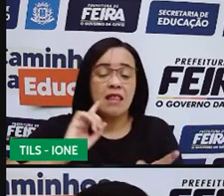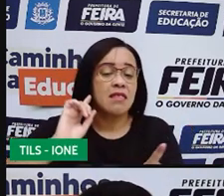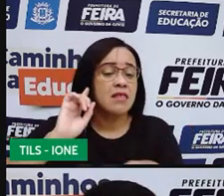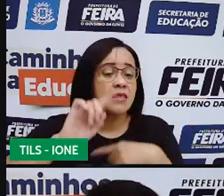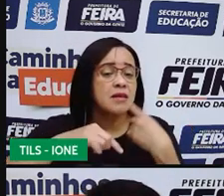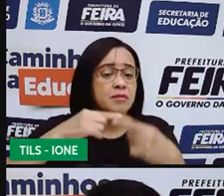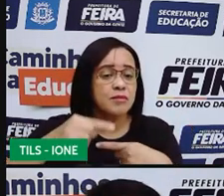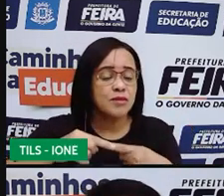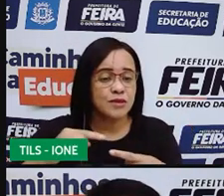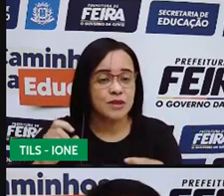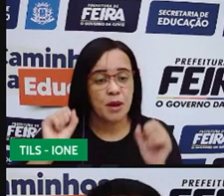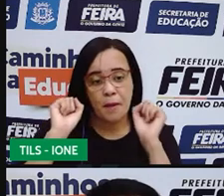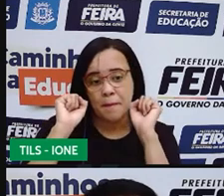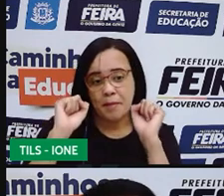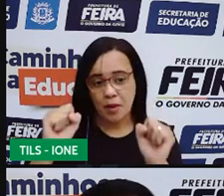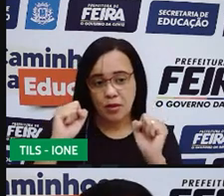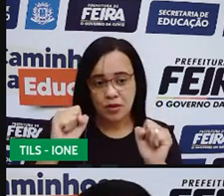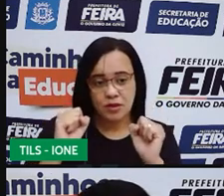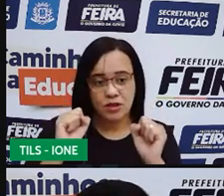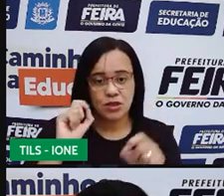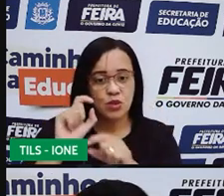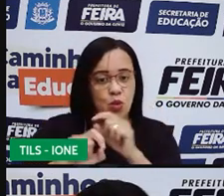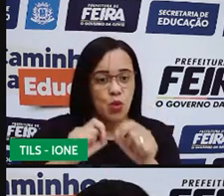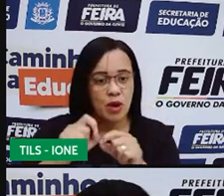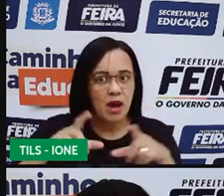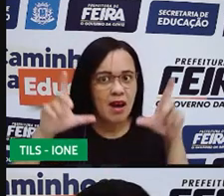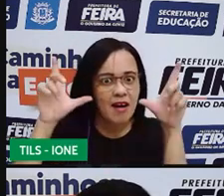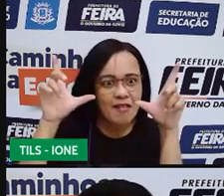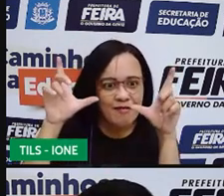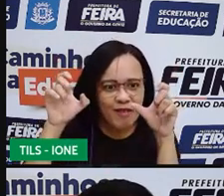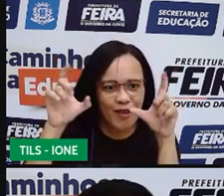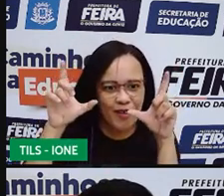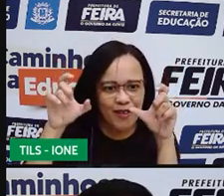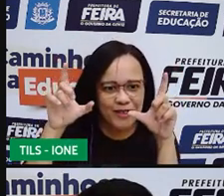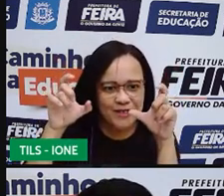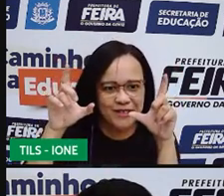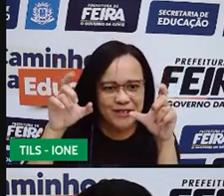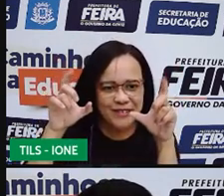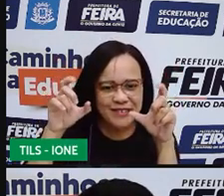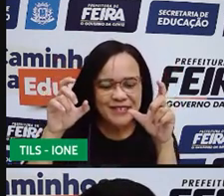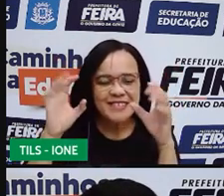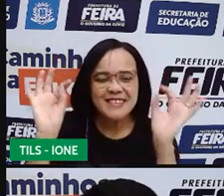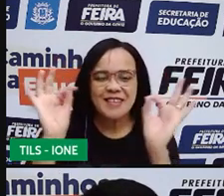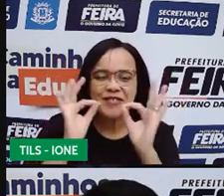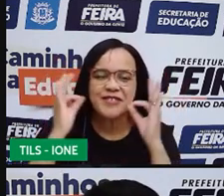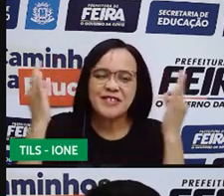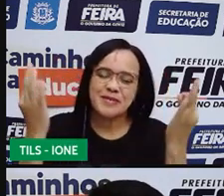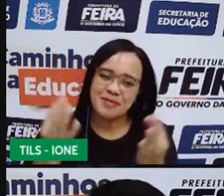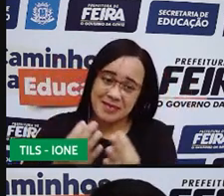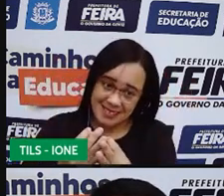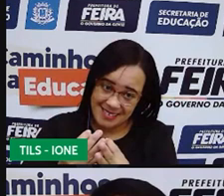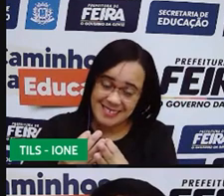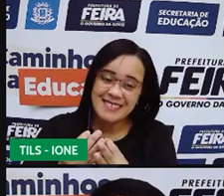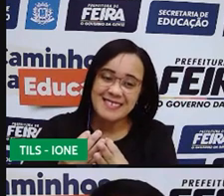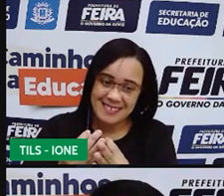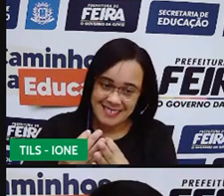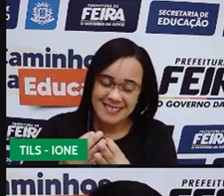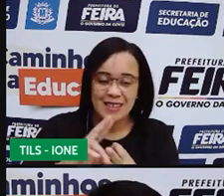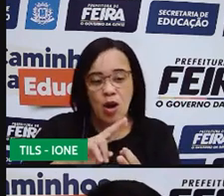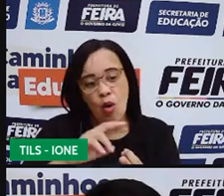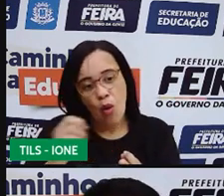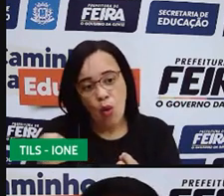Depois, você pode tirar uma foto, né? Ali com o seu celular, fazendo uma selfie. Ou também um